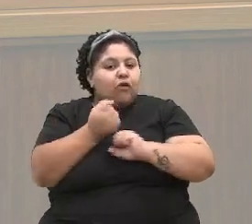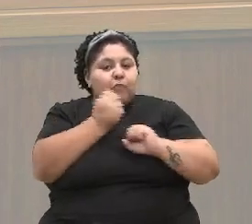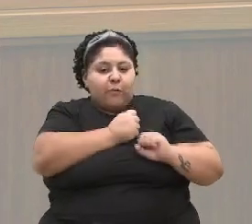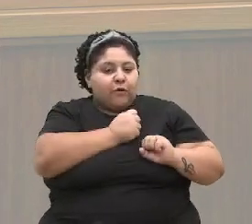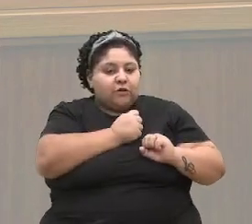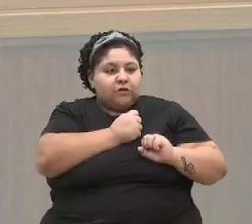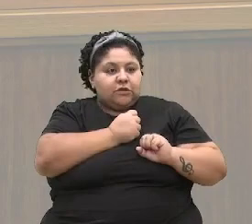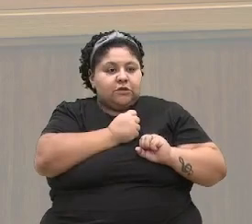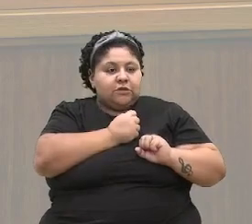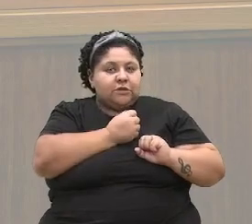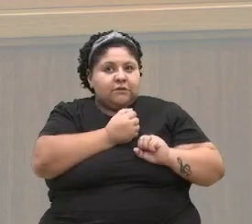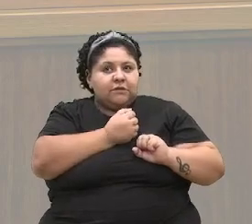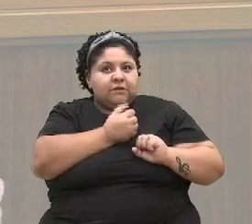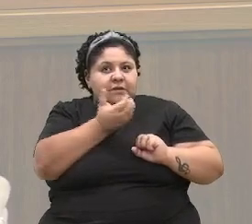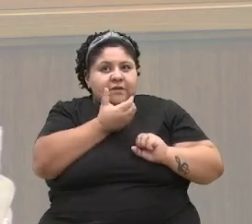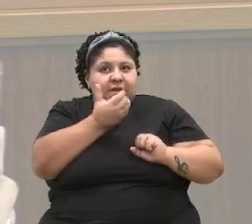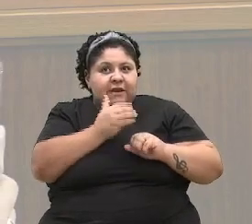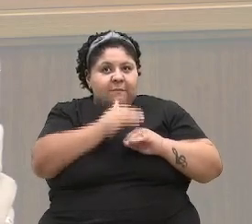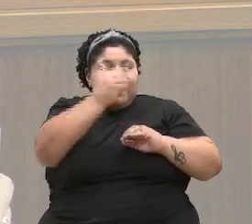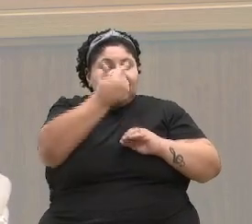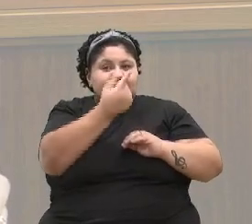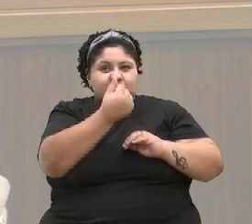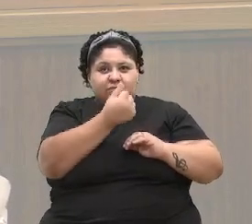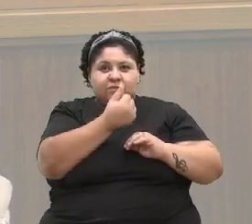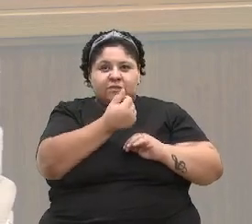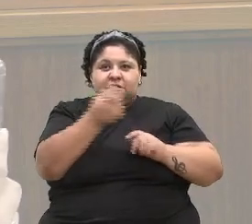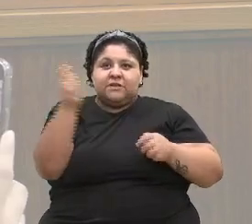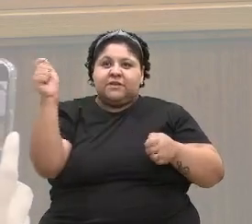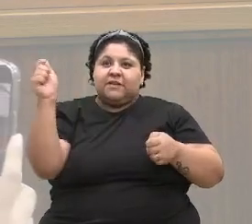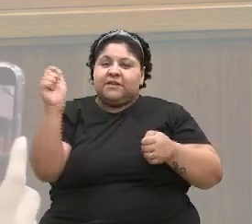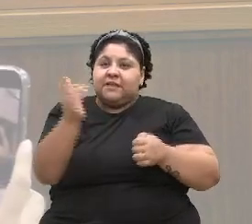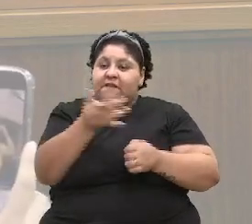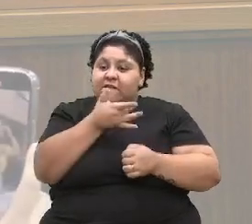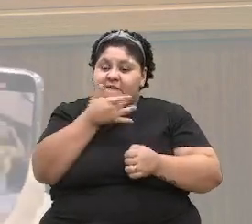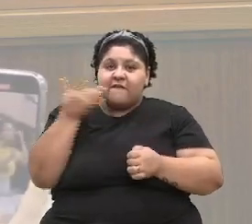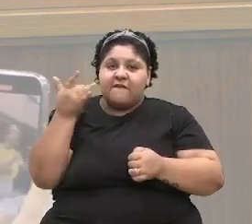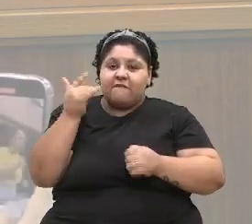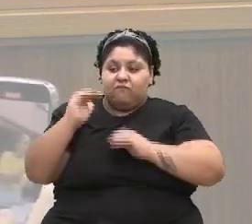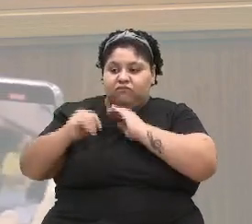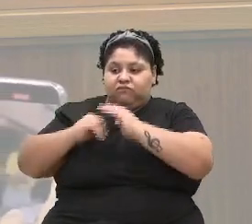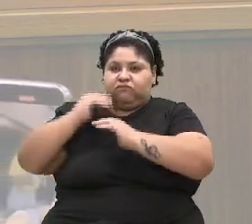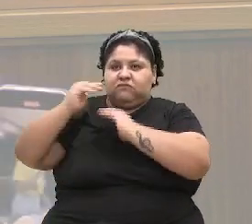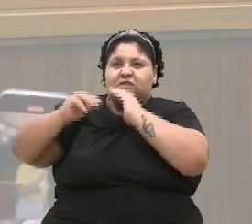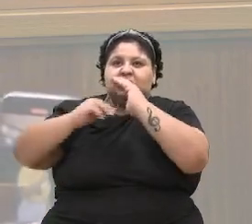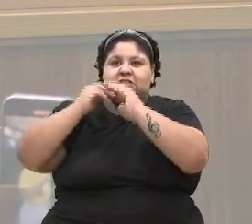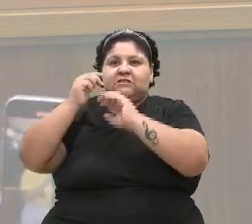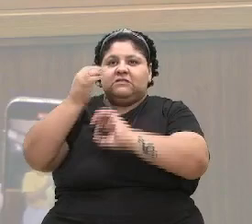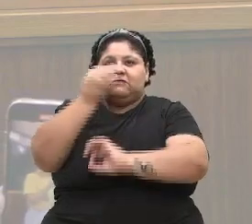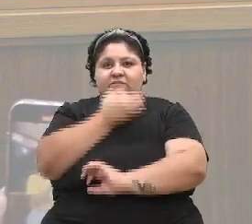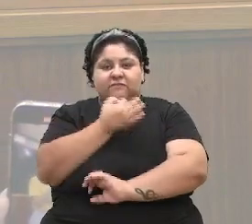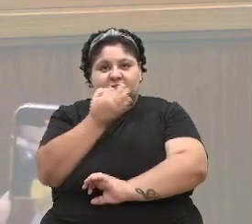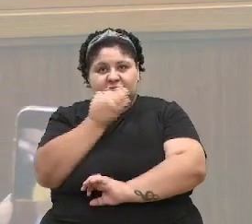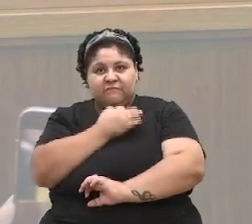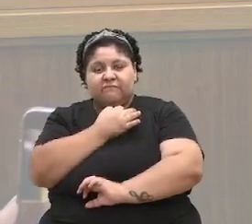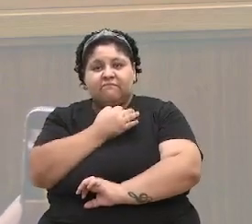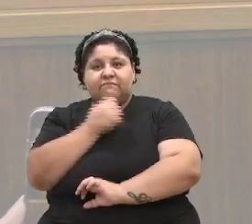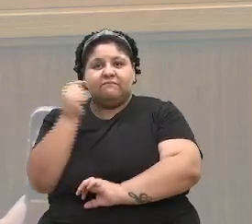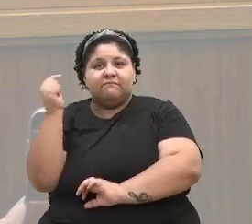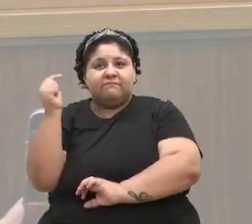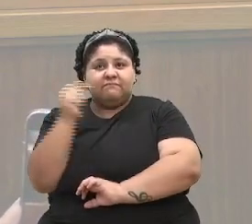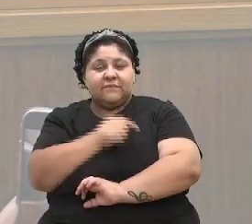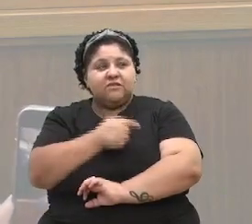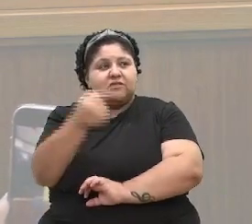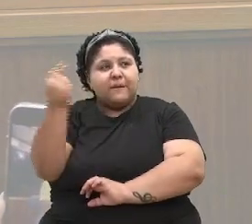atrás de recursos, atrás de recursos que facilitam o crescimento da nossa cidade. E isso é